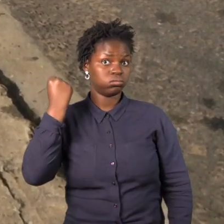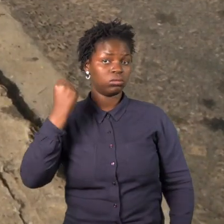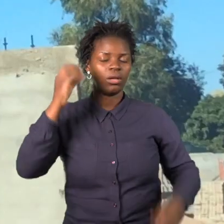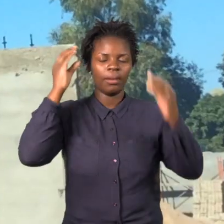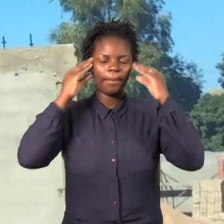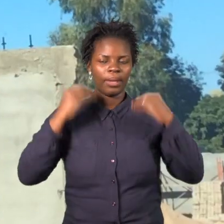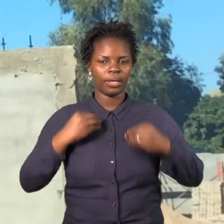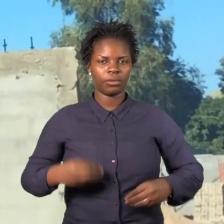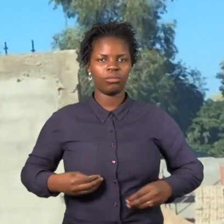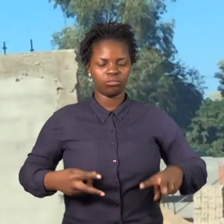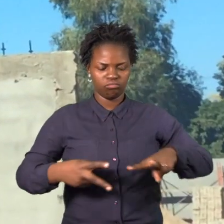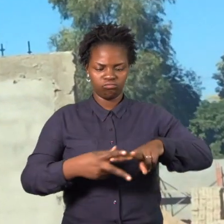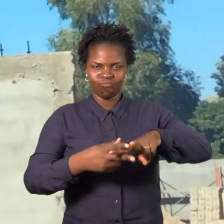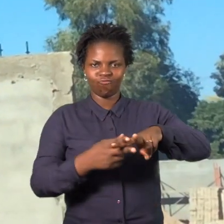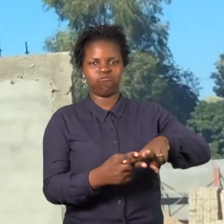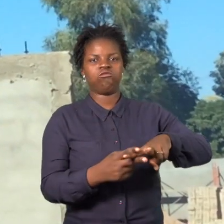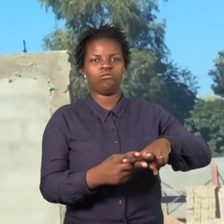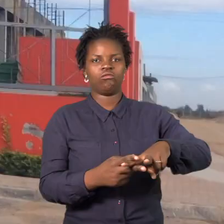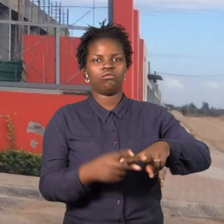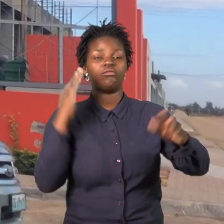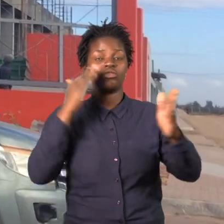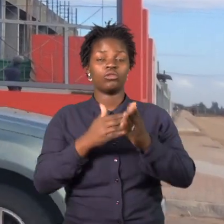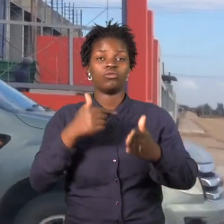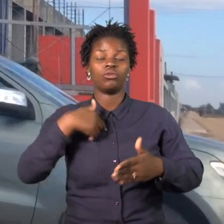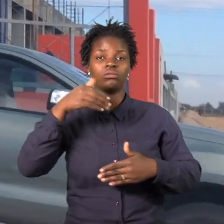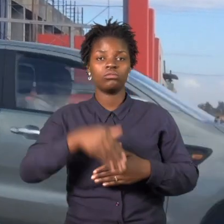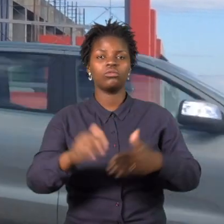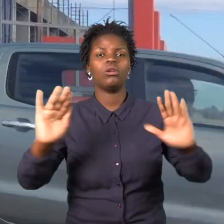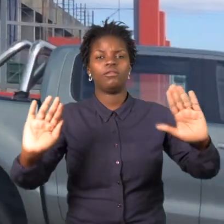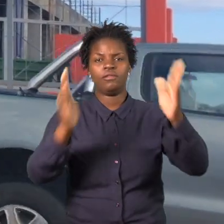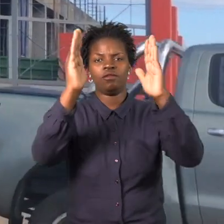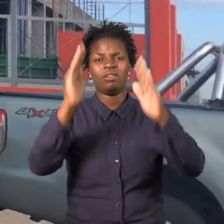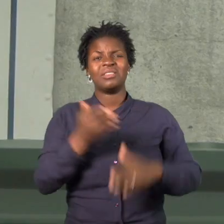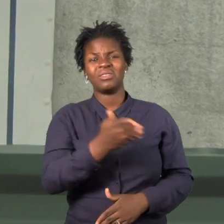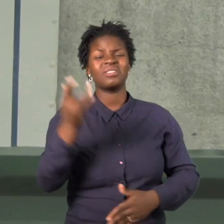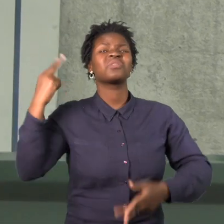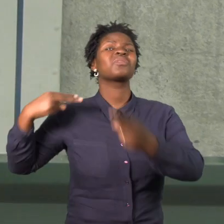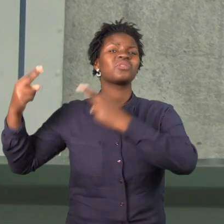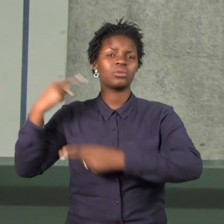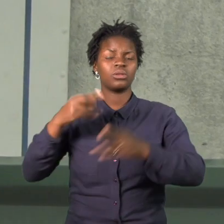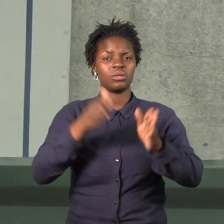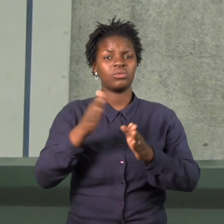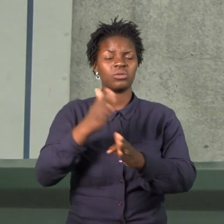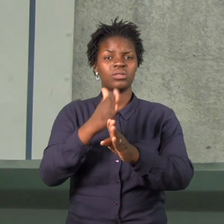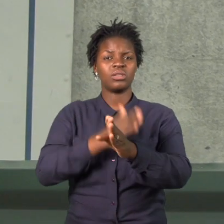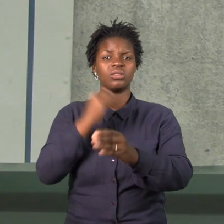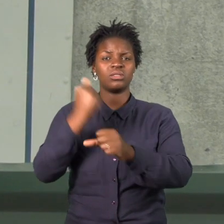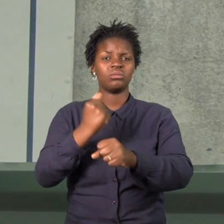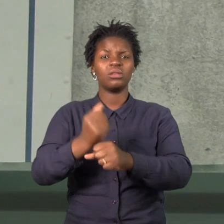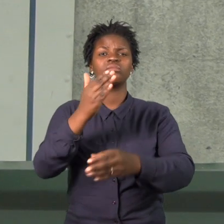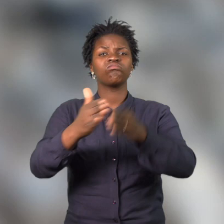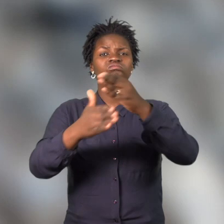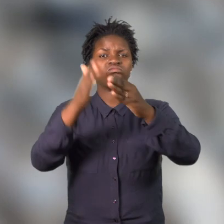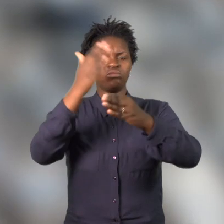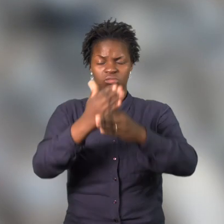São relatos de trabalhadores de construção civil que diariamente arriscam suas vidas ao trabalhar sem equipamentos de proteção individual.